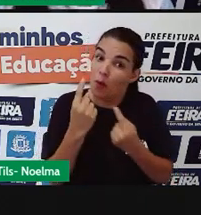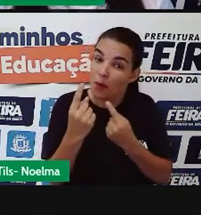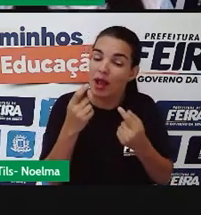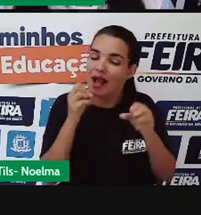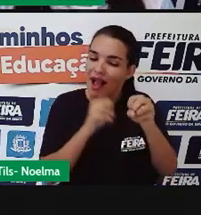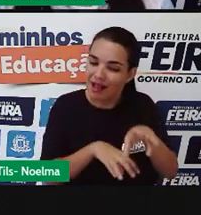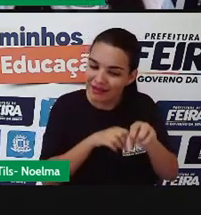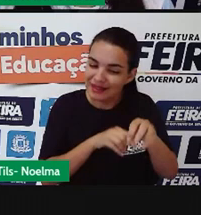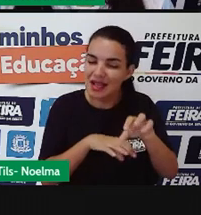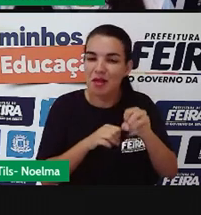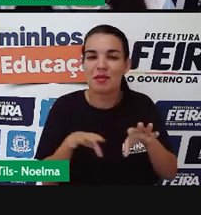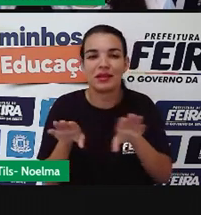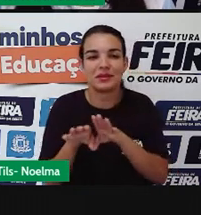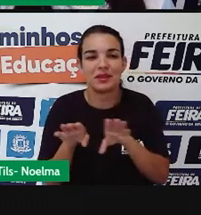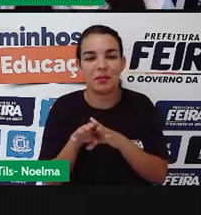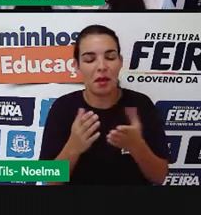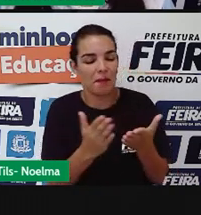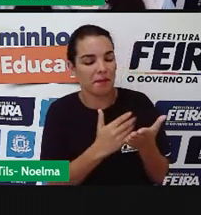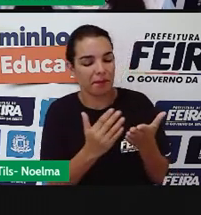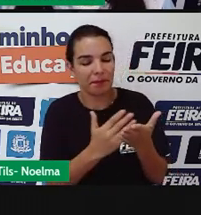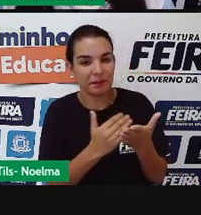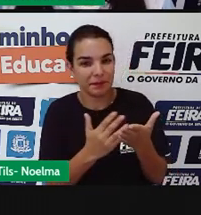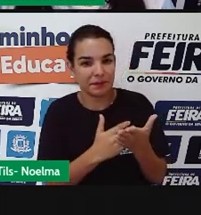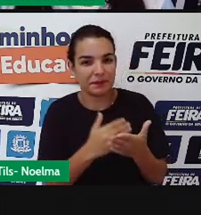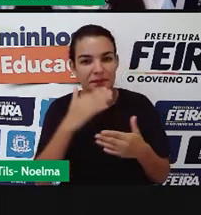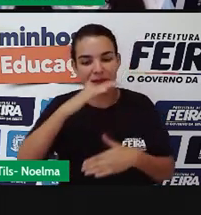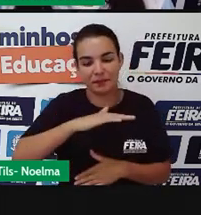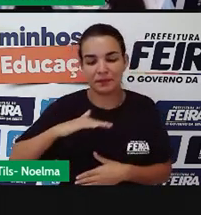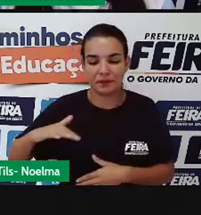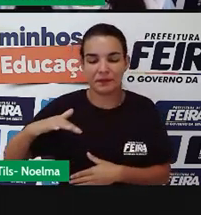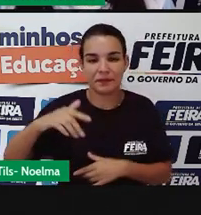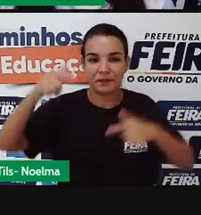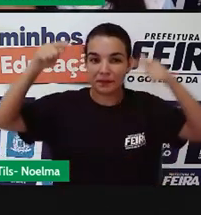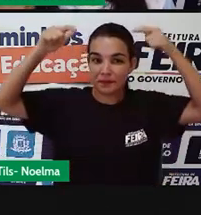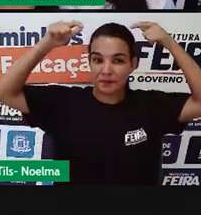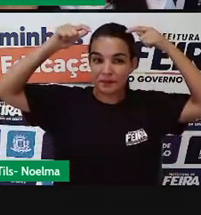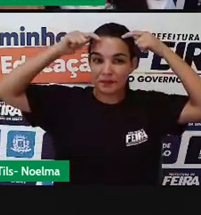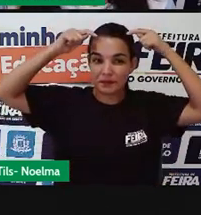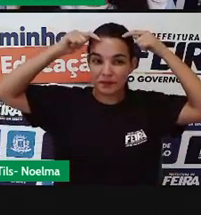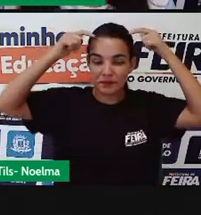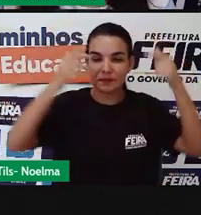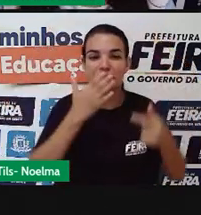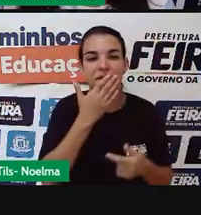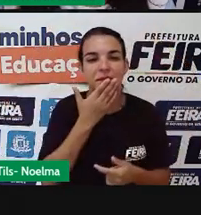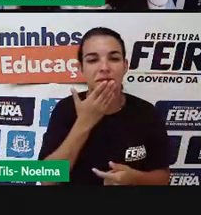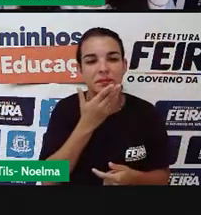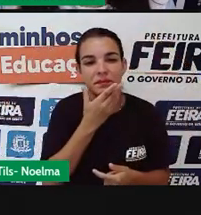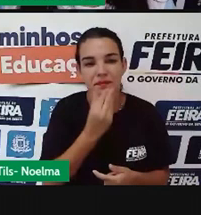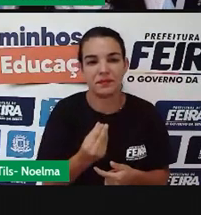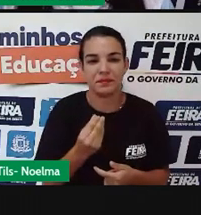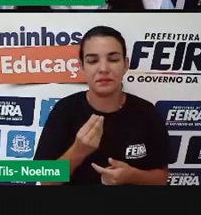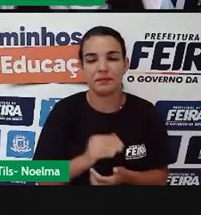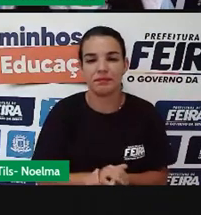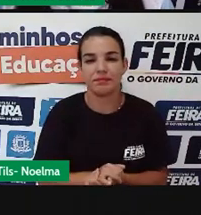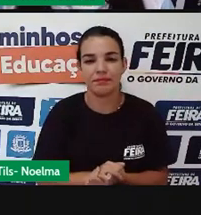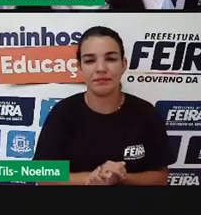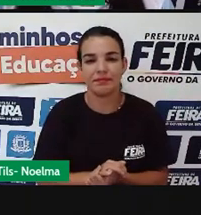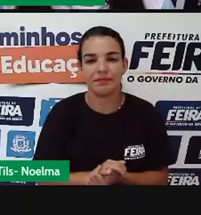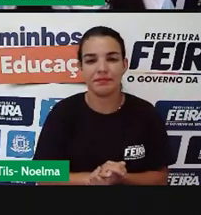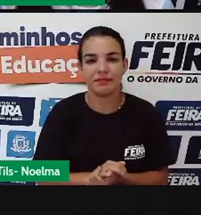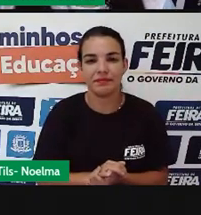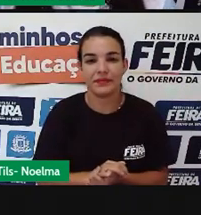pequeno príncipe, do livro, né? O pequeno príncipe. Nem tudo que a gente vê é realidade,